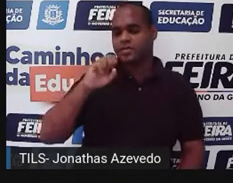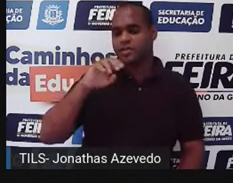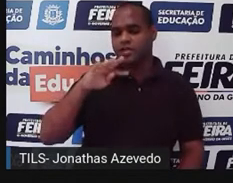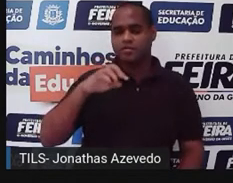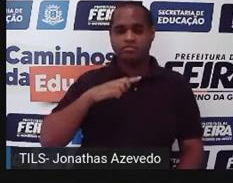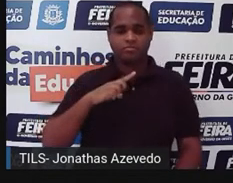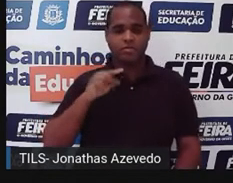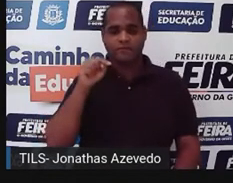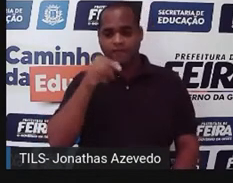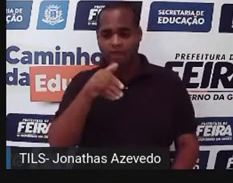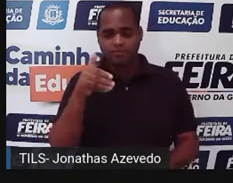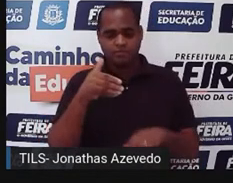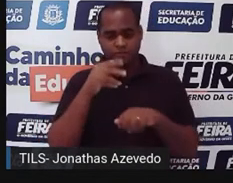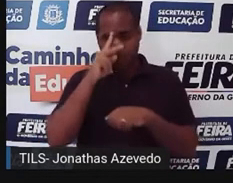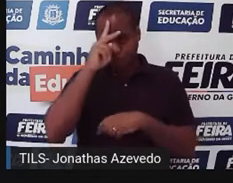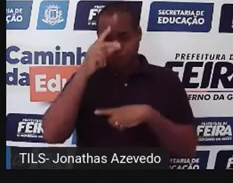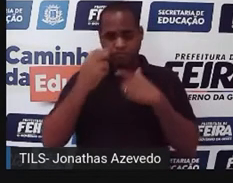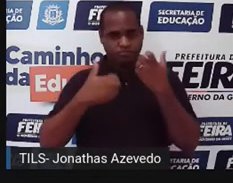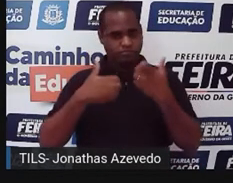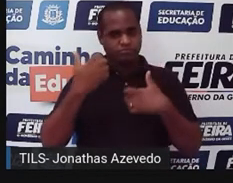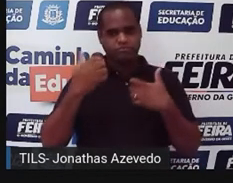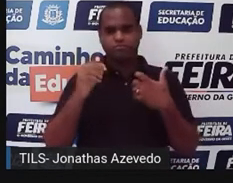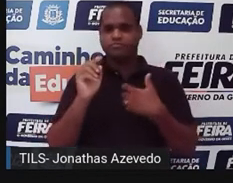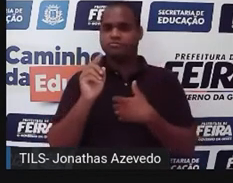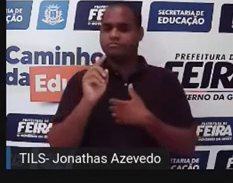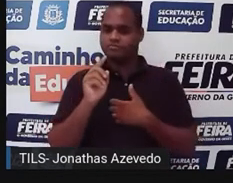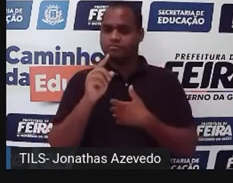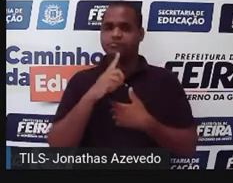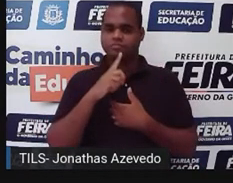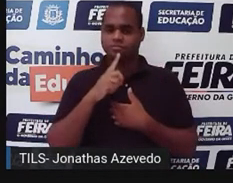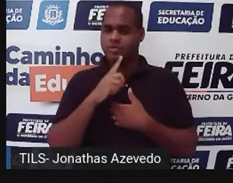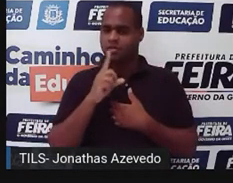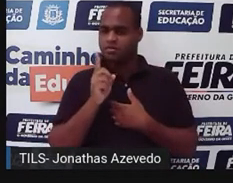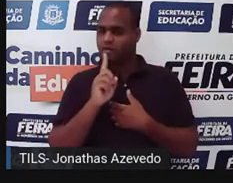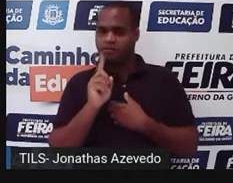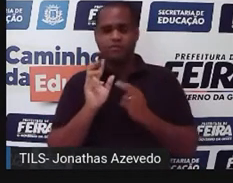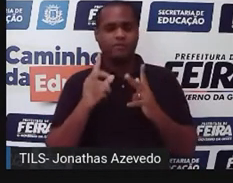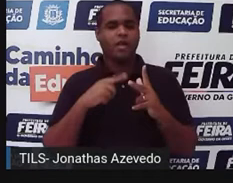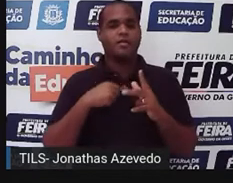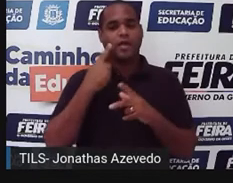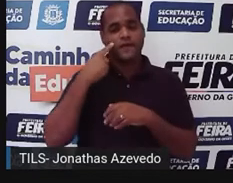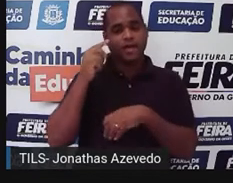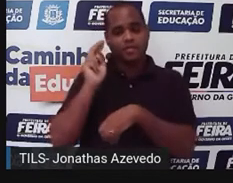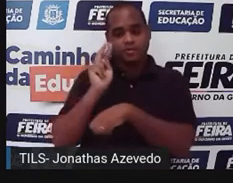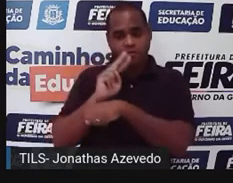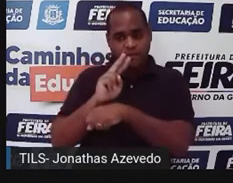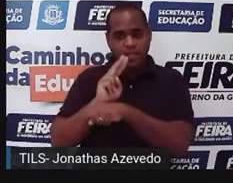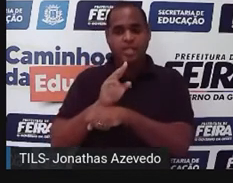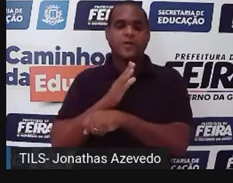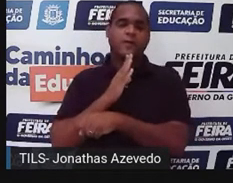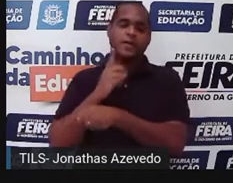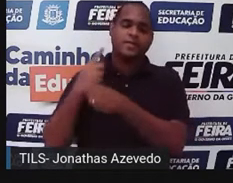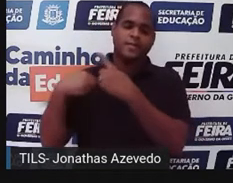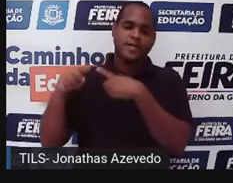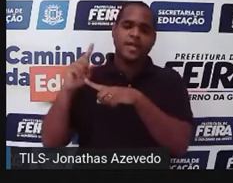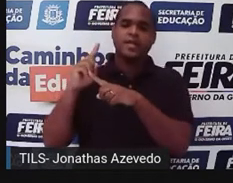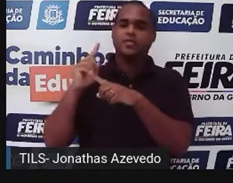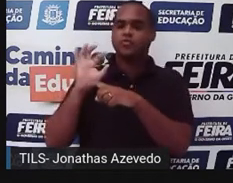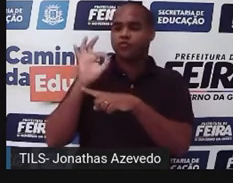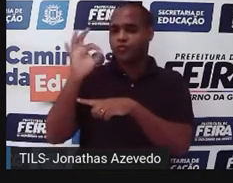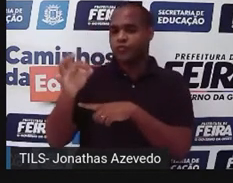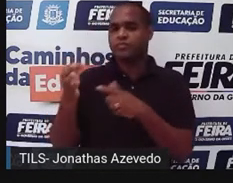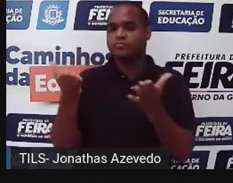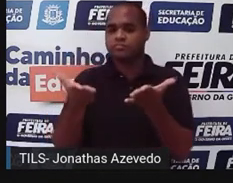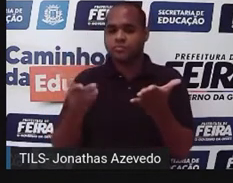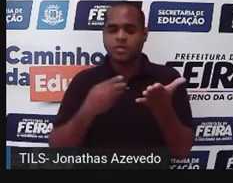história. No entanto, diferentemente do narrador-observador, é um tipo que conhece o passado, o futuro e o